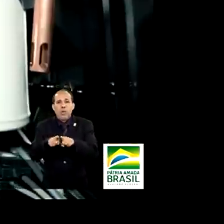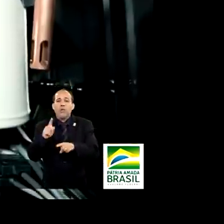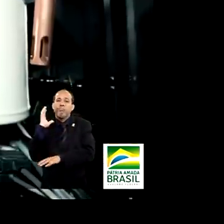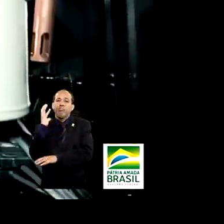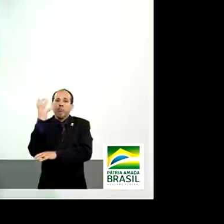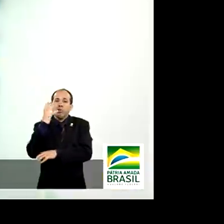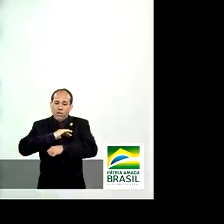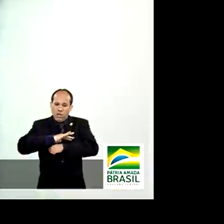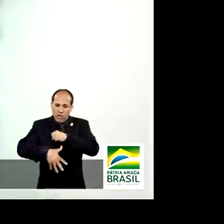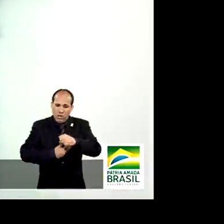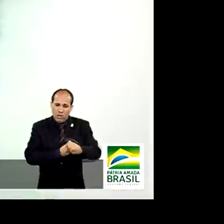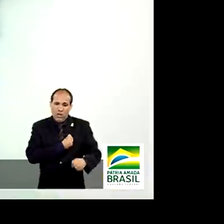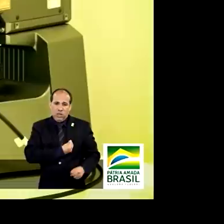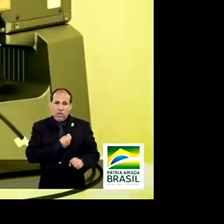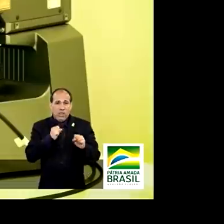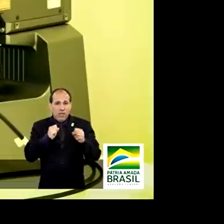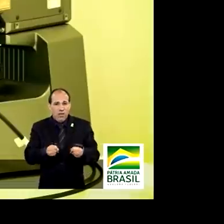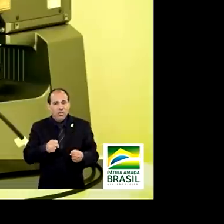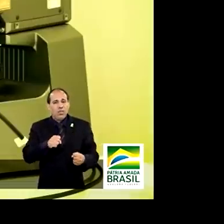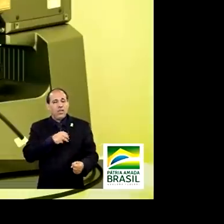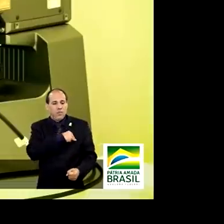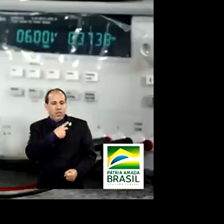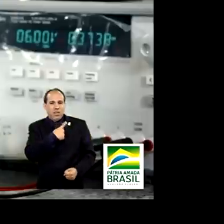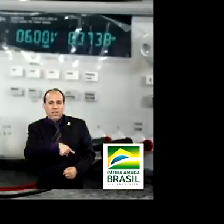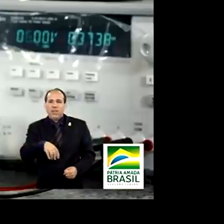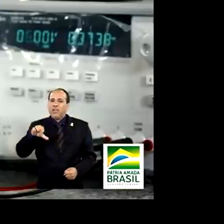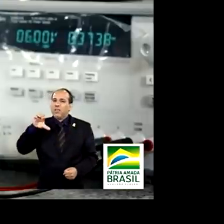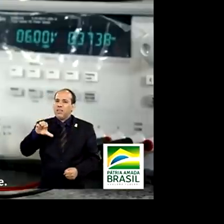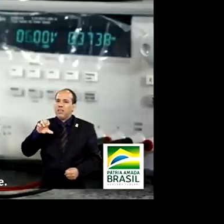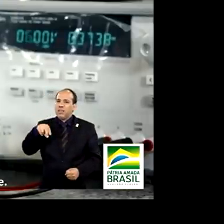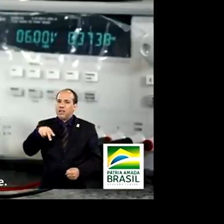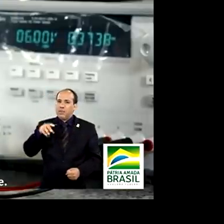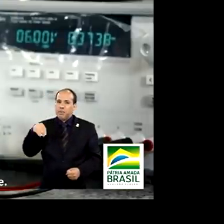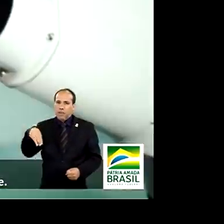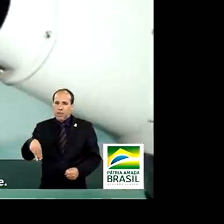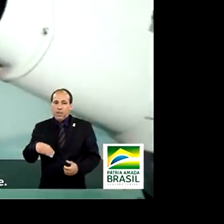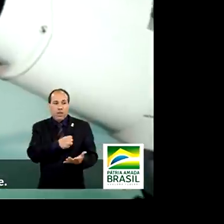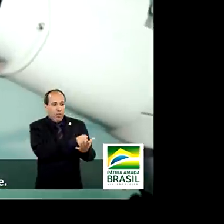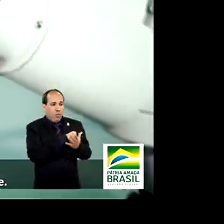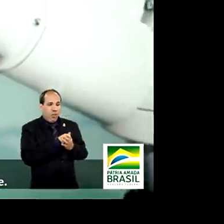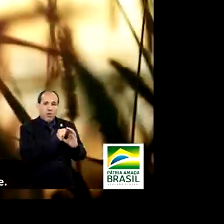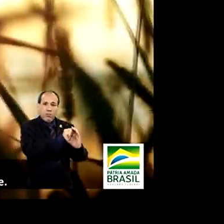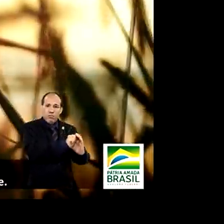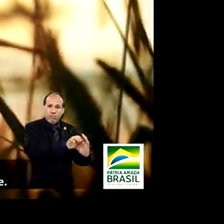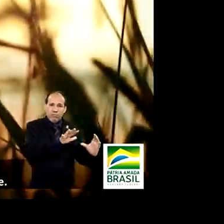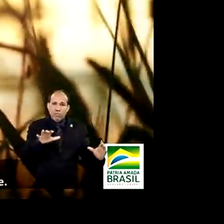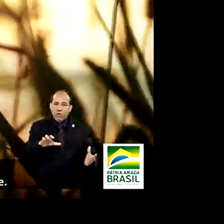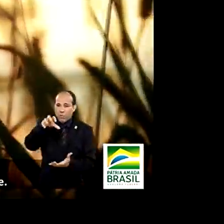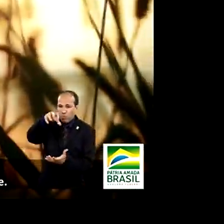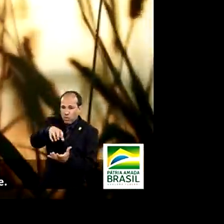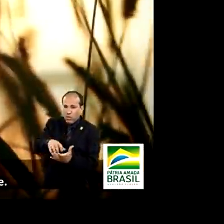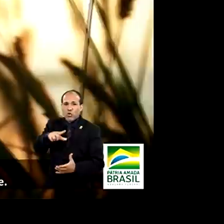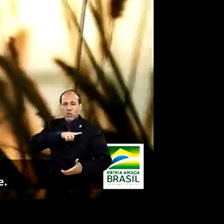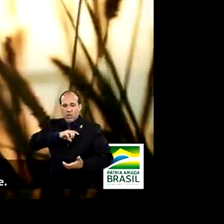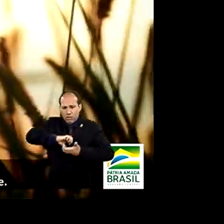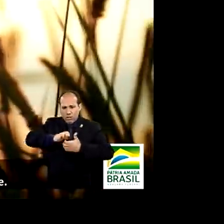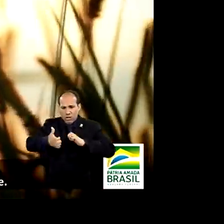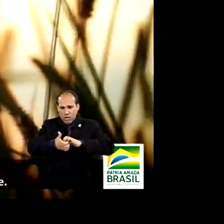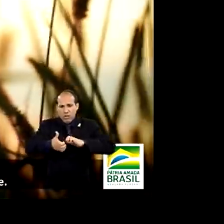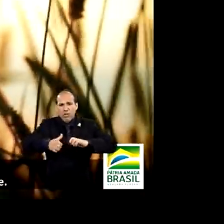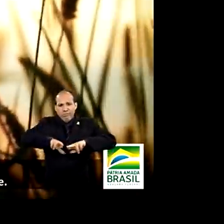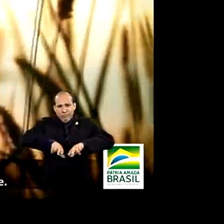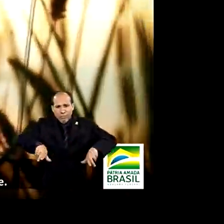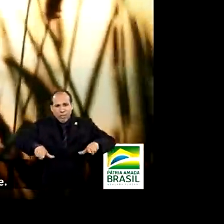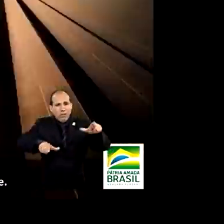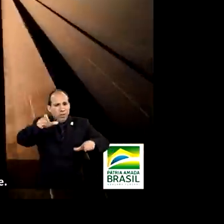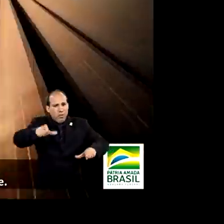ambiente e defesa é a missão do CNPEN. Com o suporte do MCTIC, o centro reúne equipamentos e